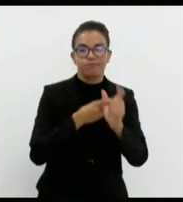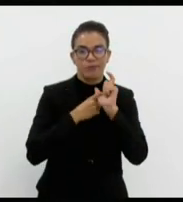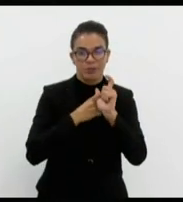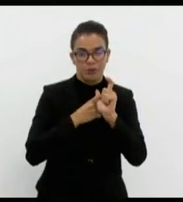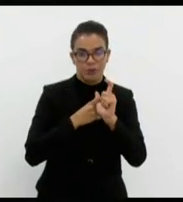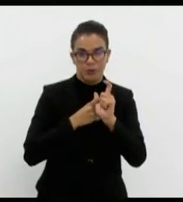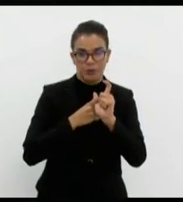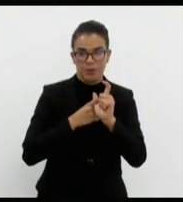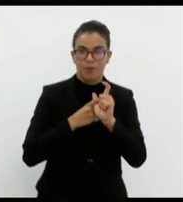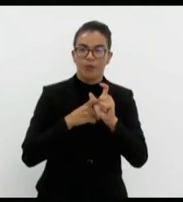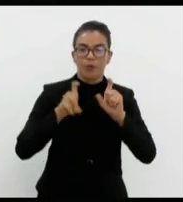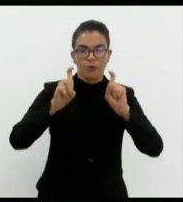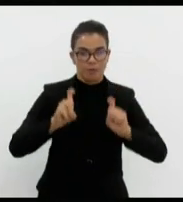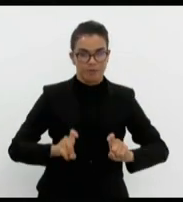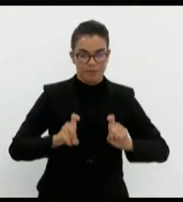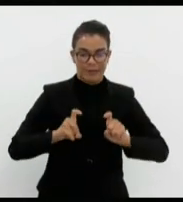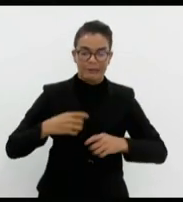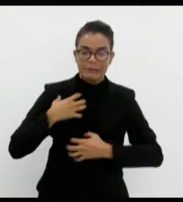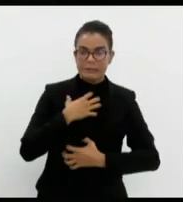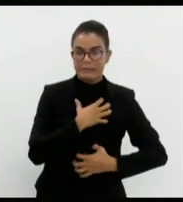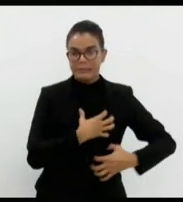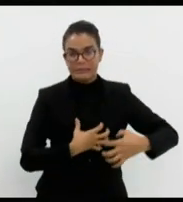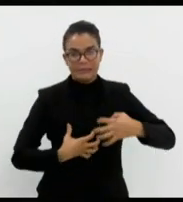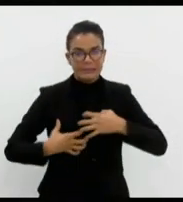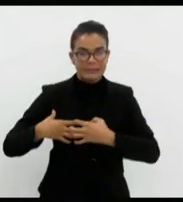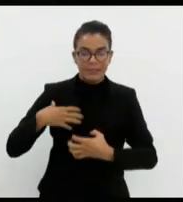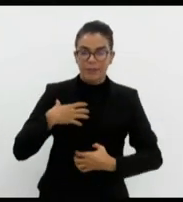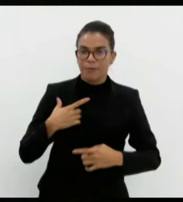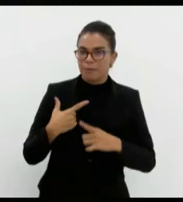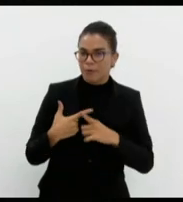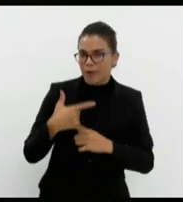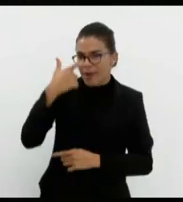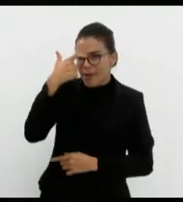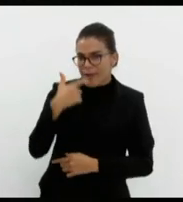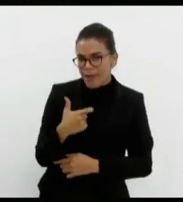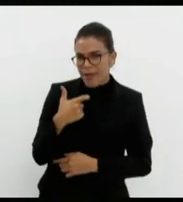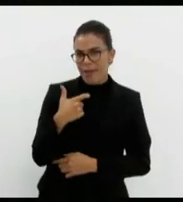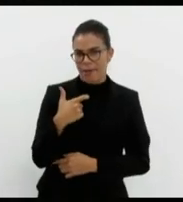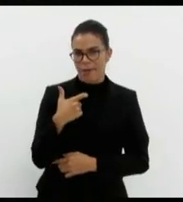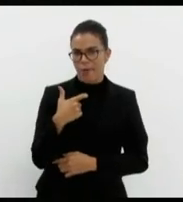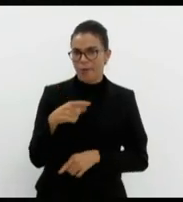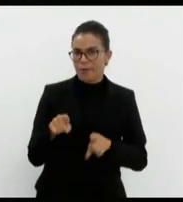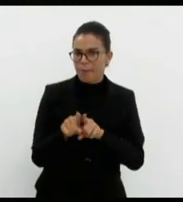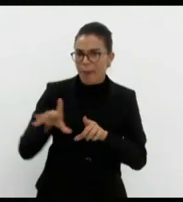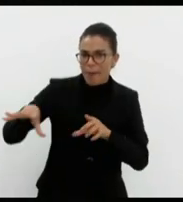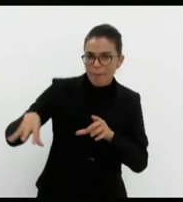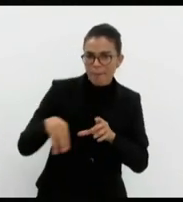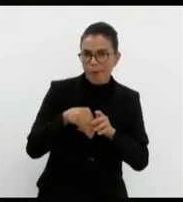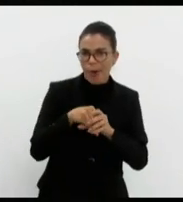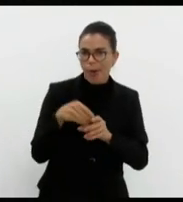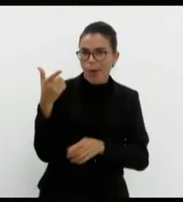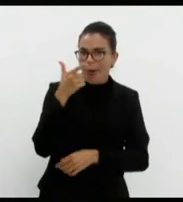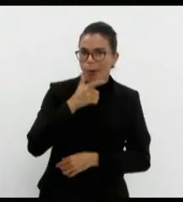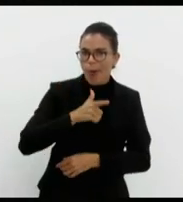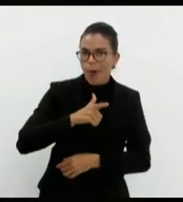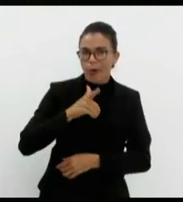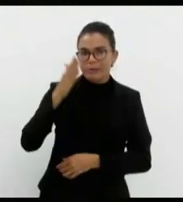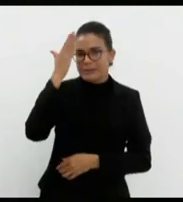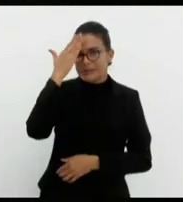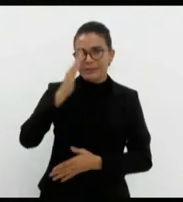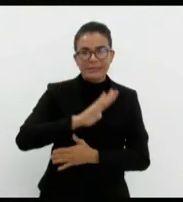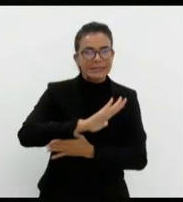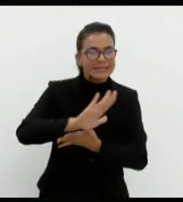Isso me deixava muito angustiada, pois se eu, que sou parte do processo, não tive acesso a todo o conteúdo da